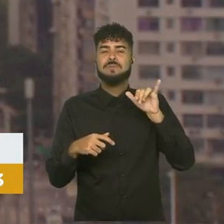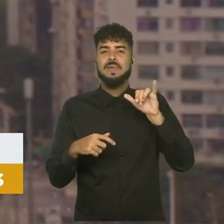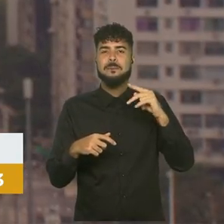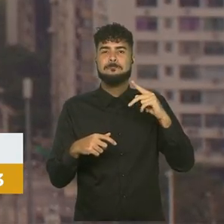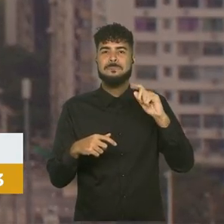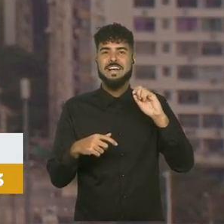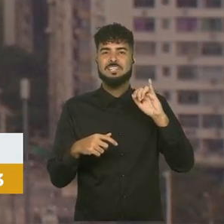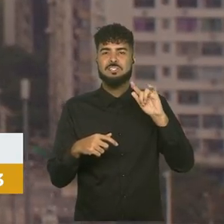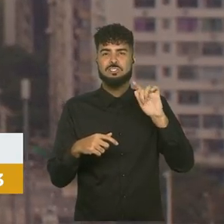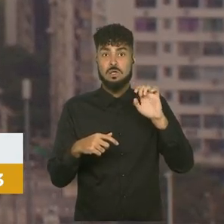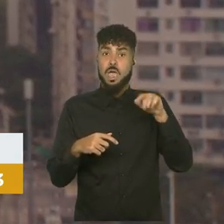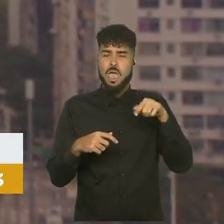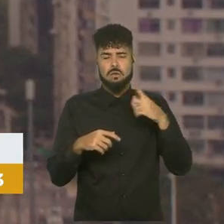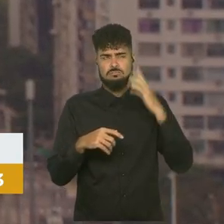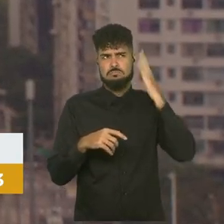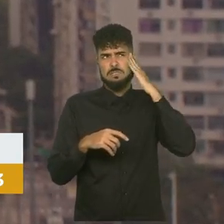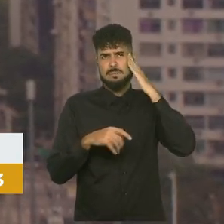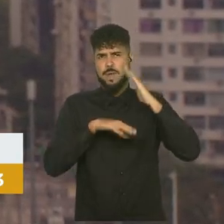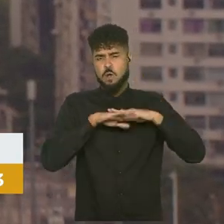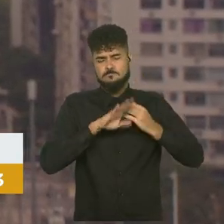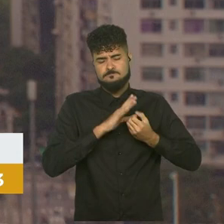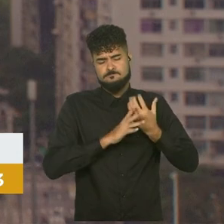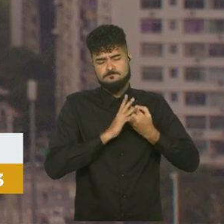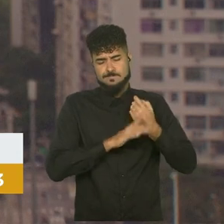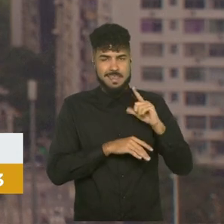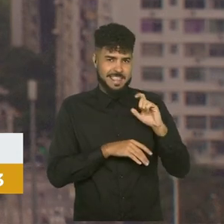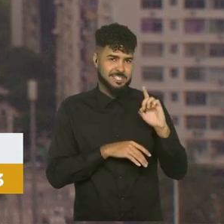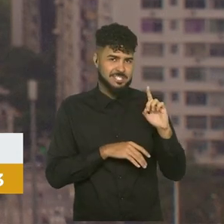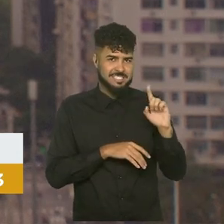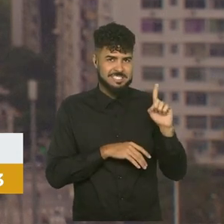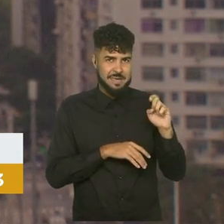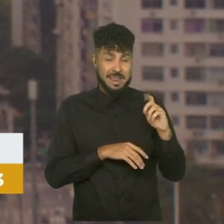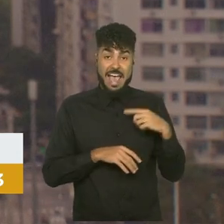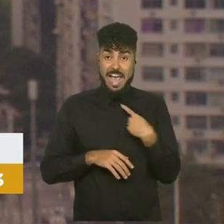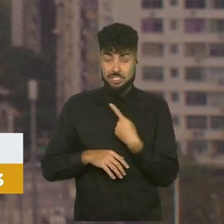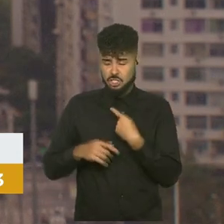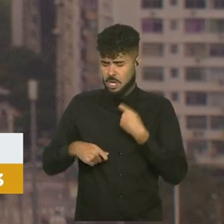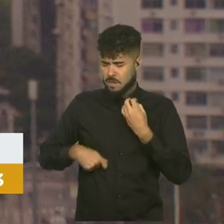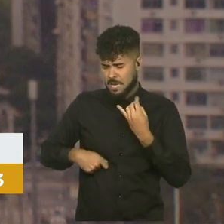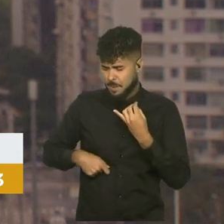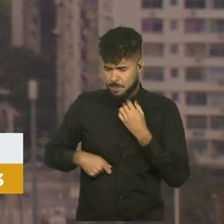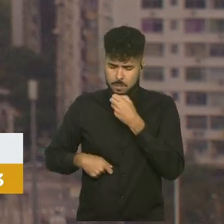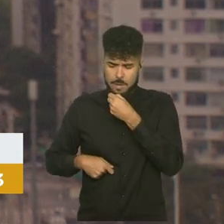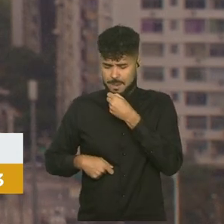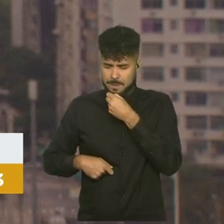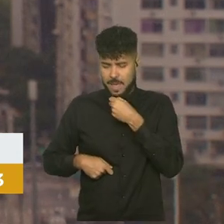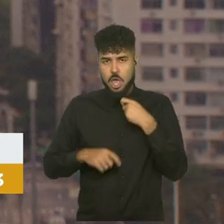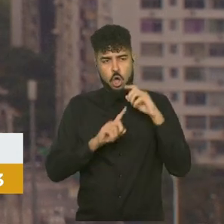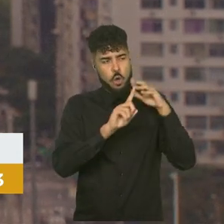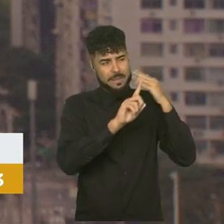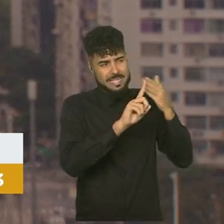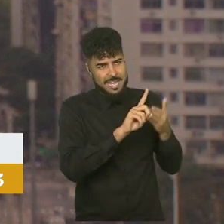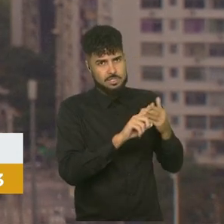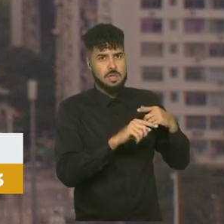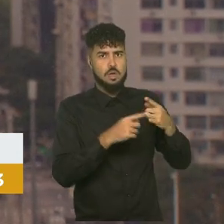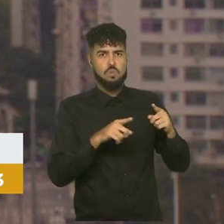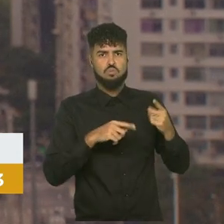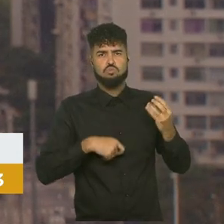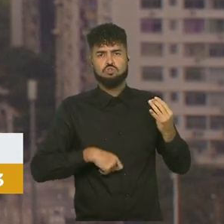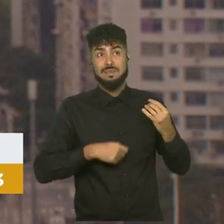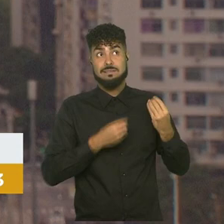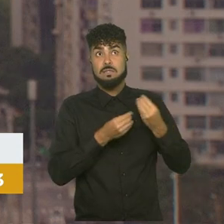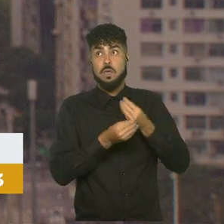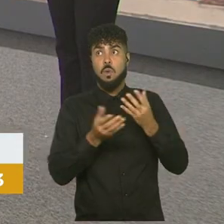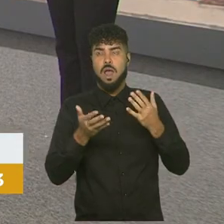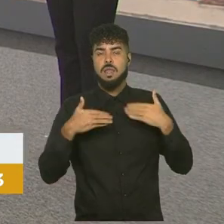cérebro do Led Zeppelin. E é uma homenagem que a gente fez a esse músico que realmente deu tanta alegria ao mundo